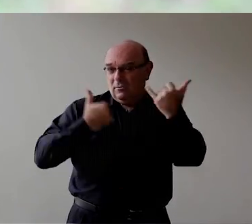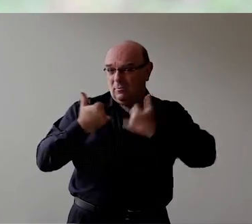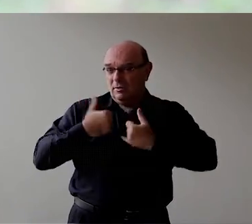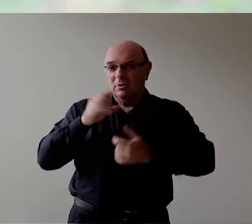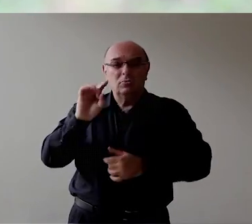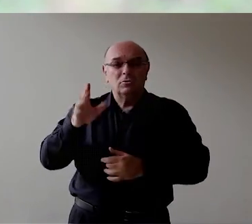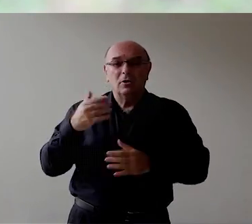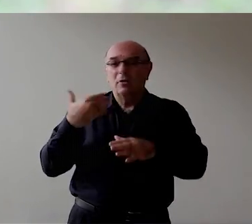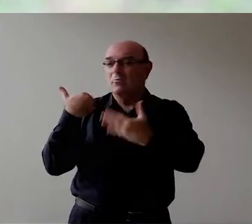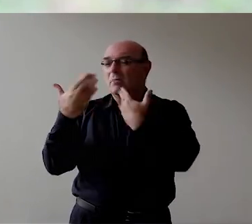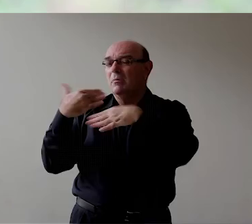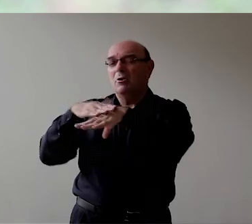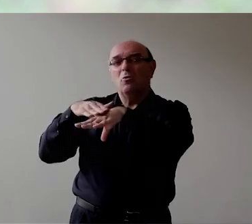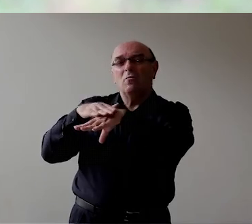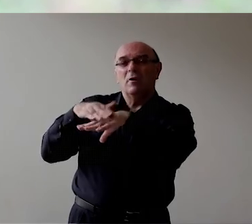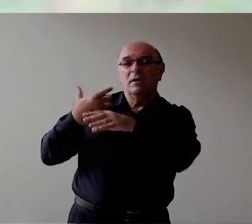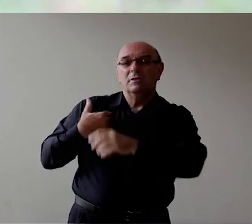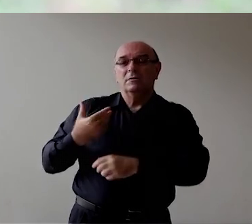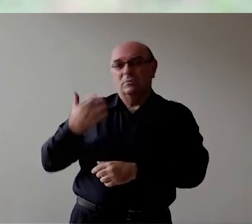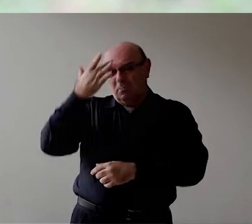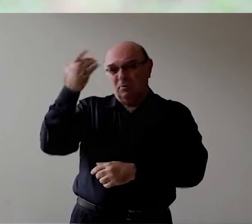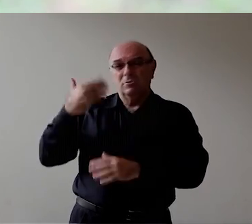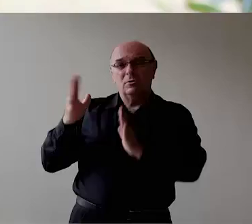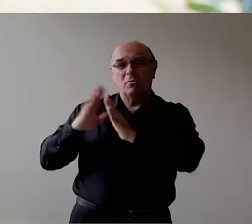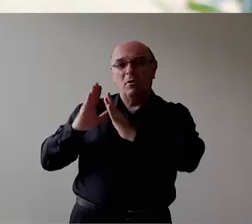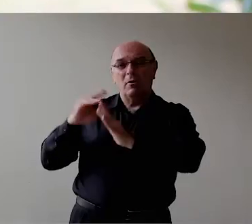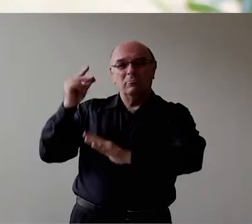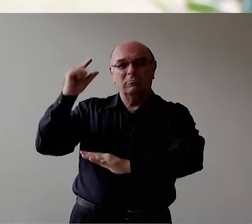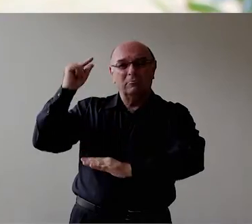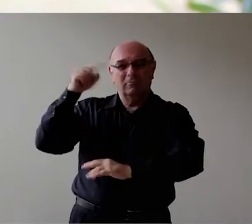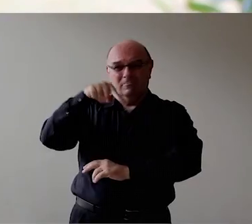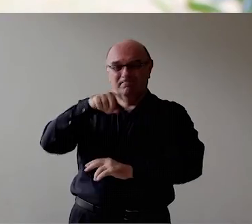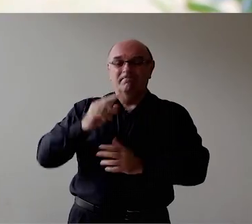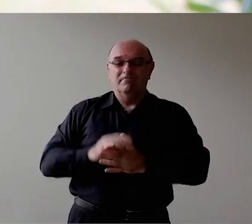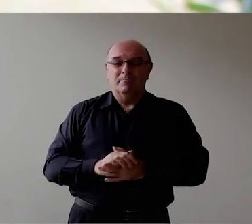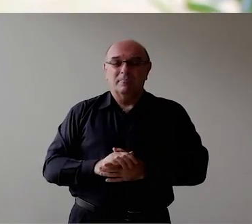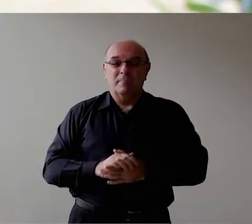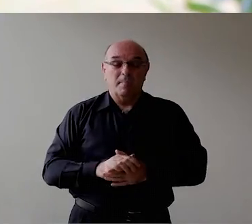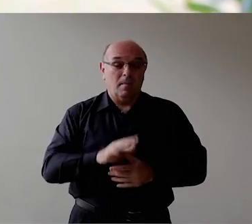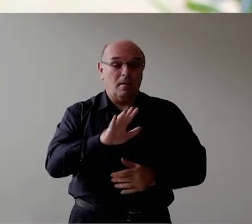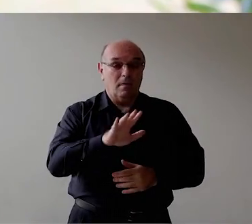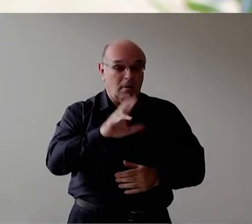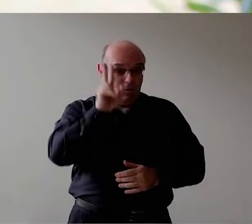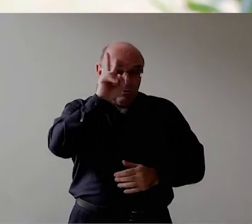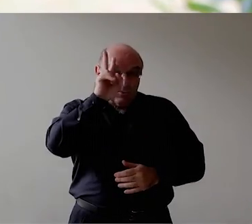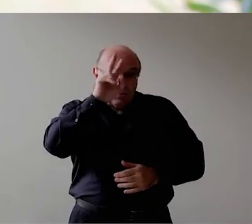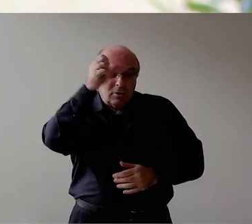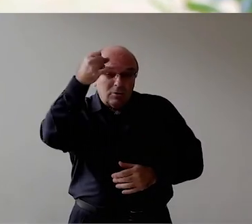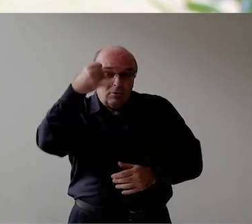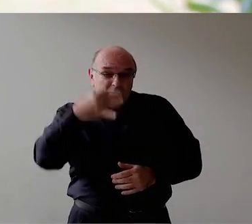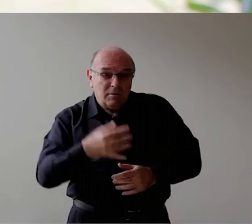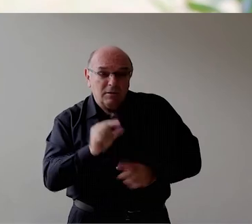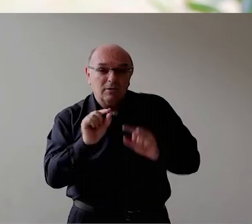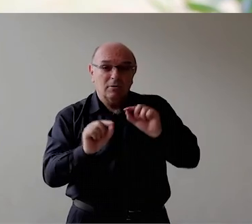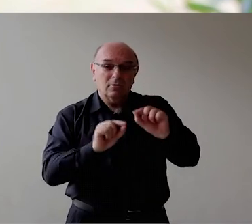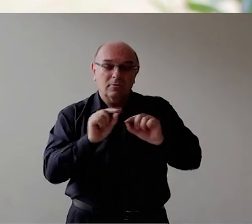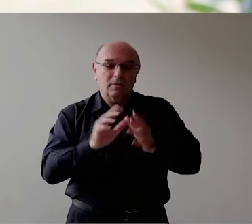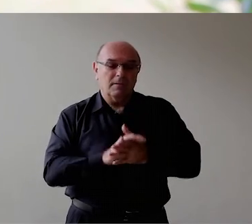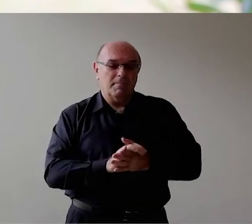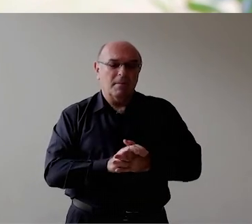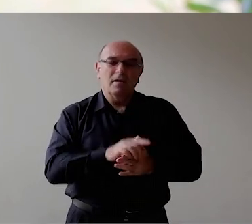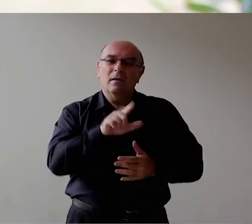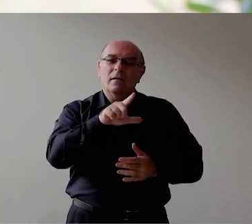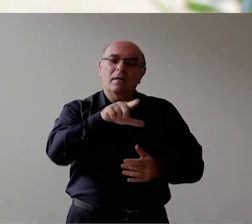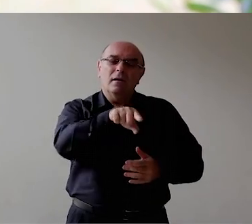mais Omitidas de conversa De moradores antigos A história conta Só apenas Que O